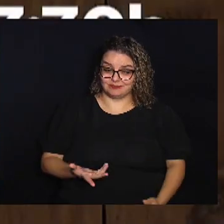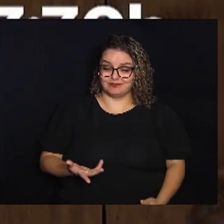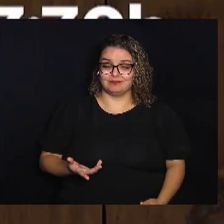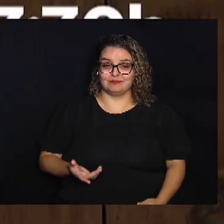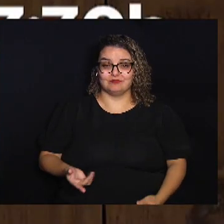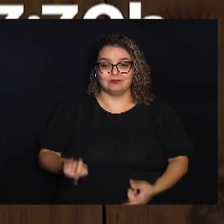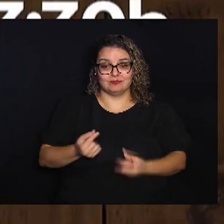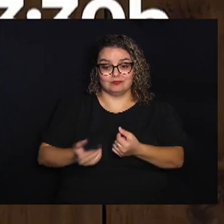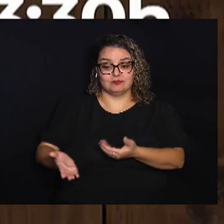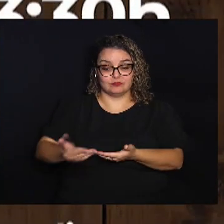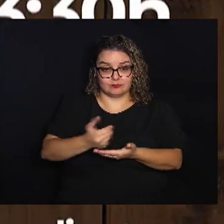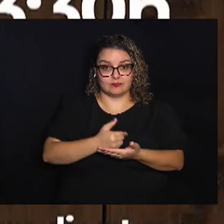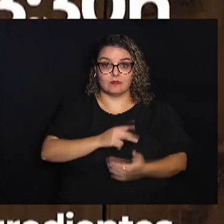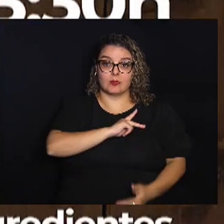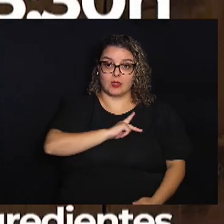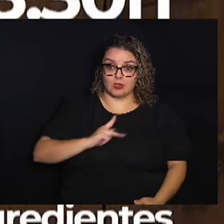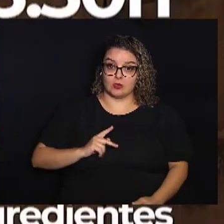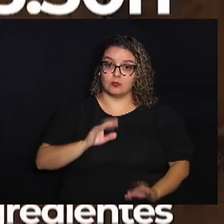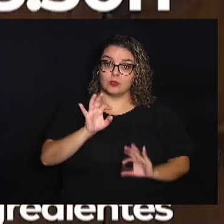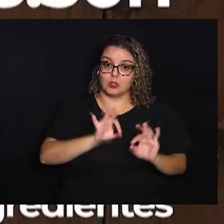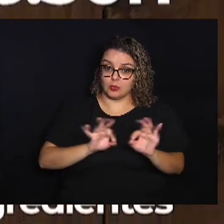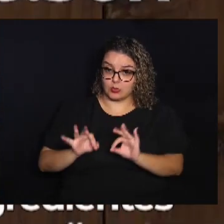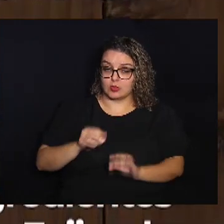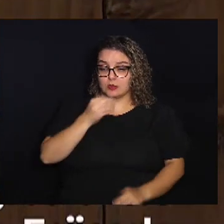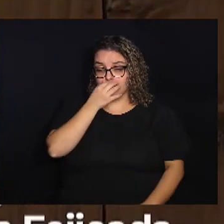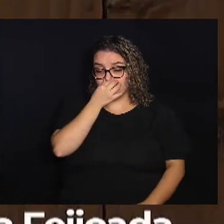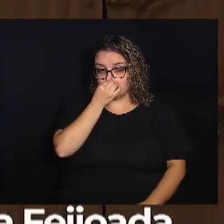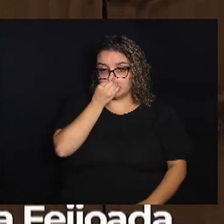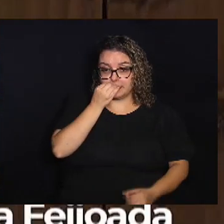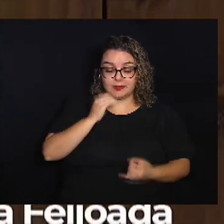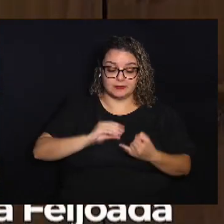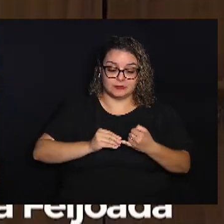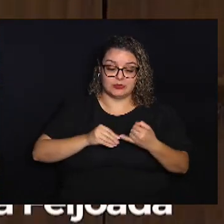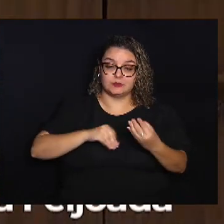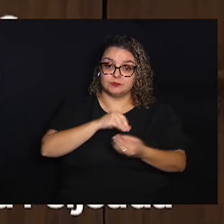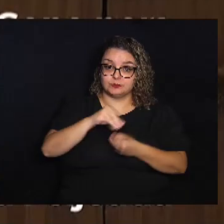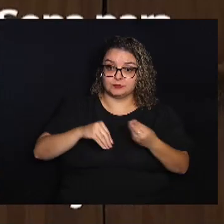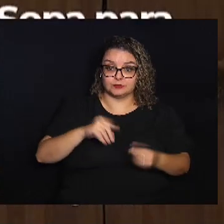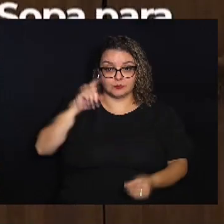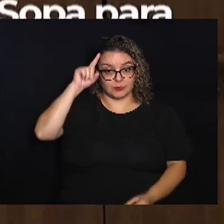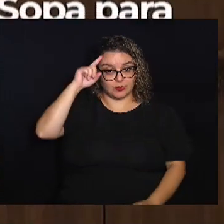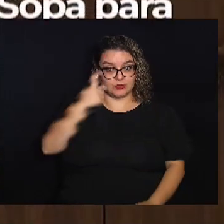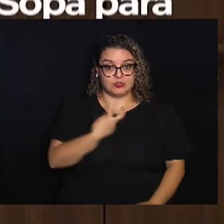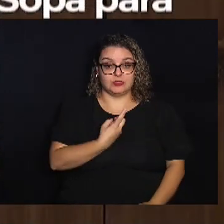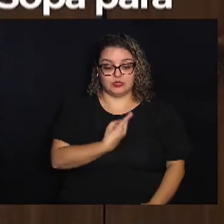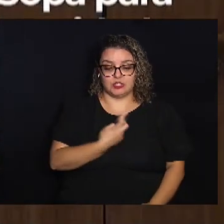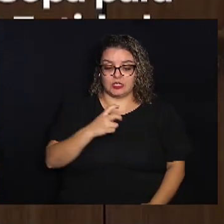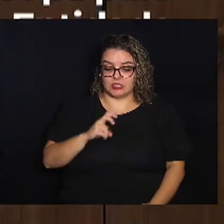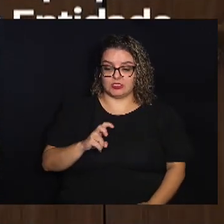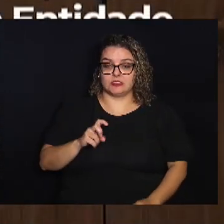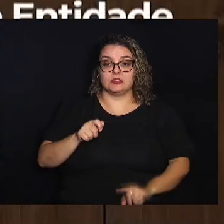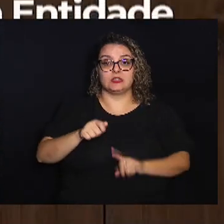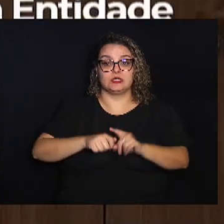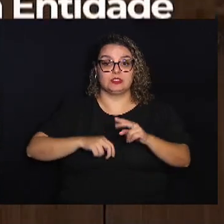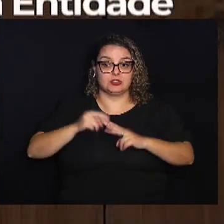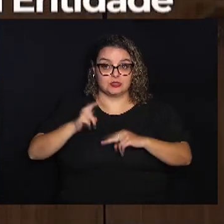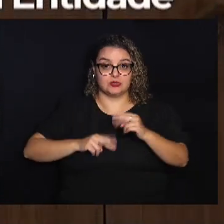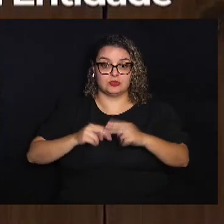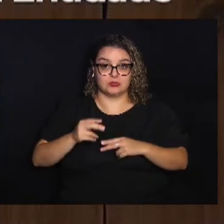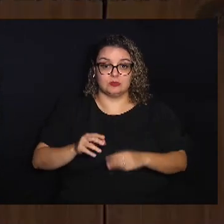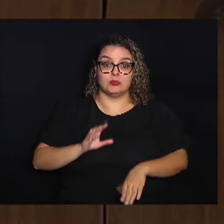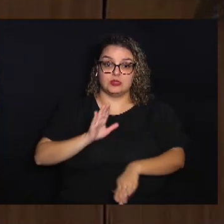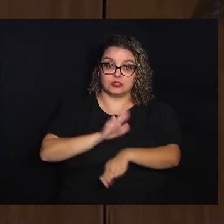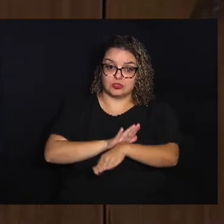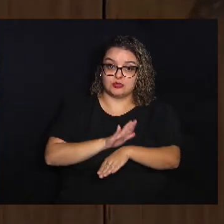fundos A presidente está organizando uma feijoada solidária No dia 15 de junho A verba deve dar um fôlego